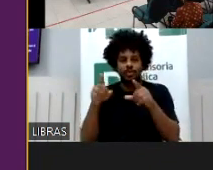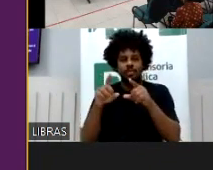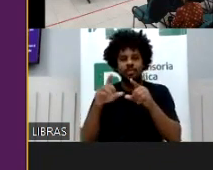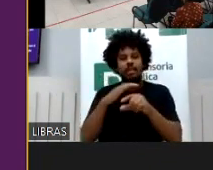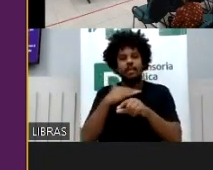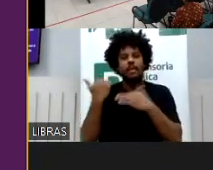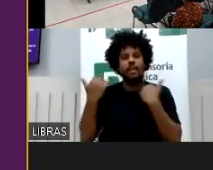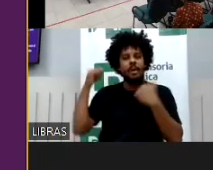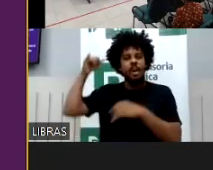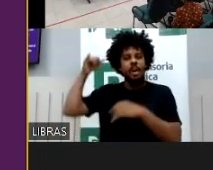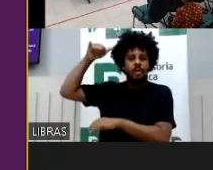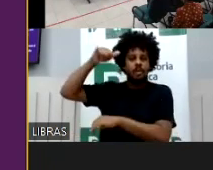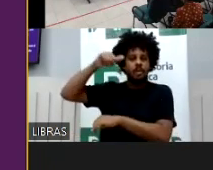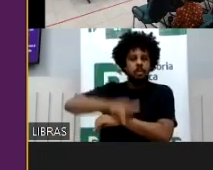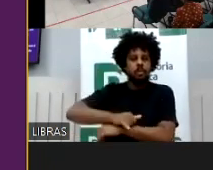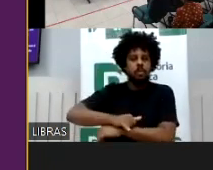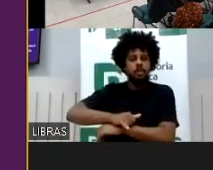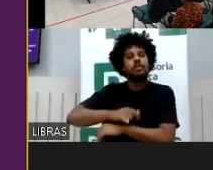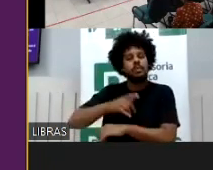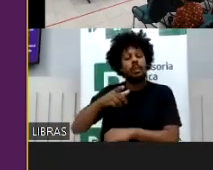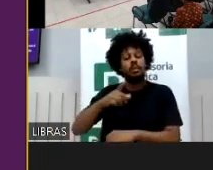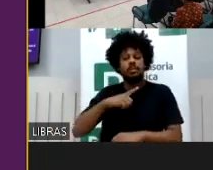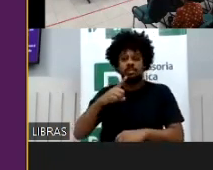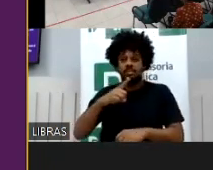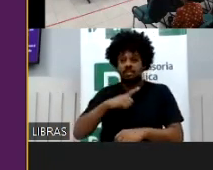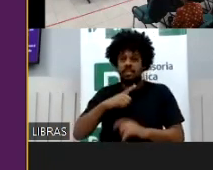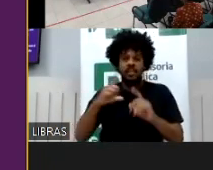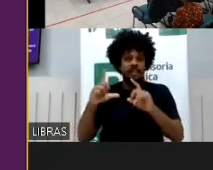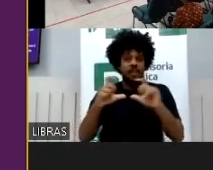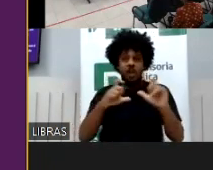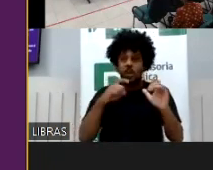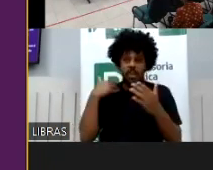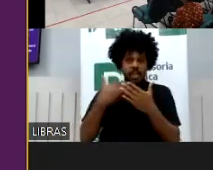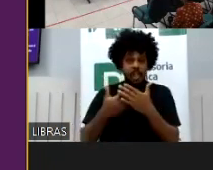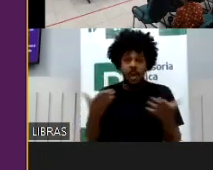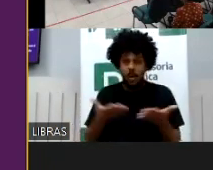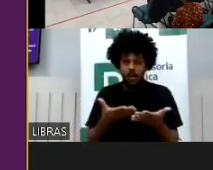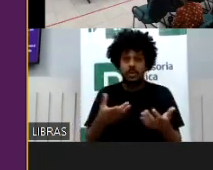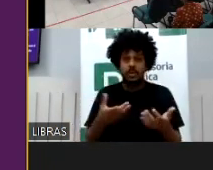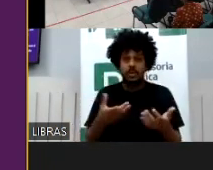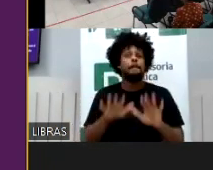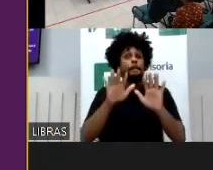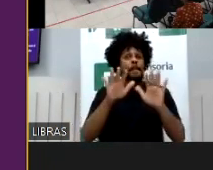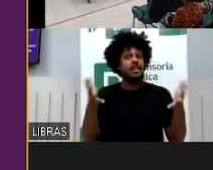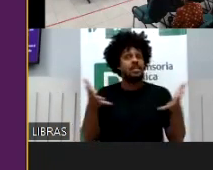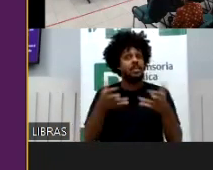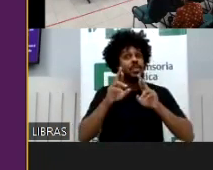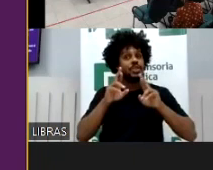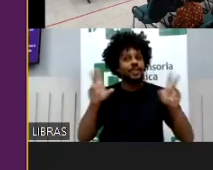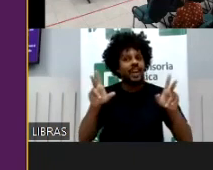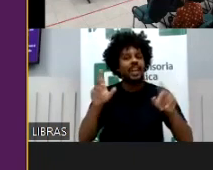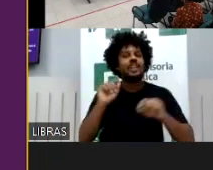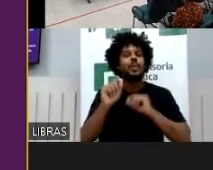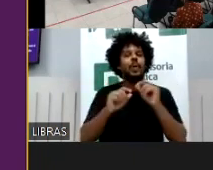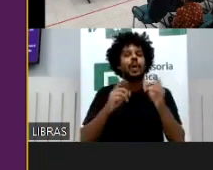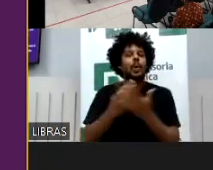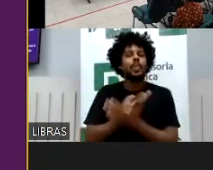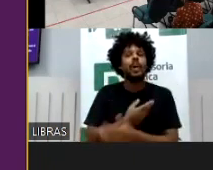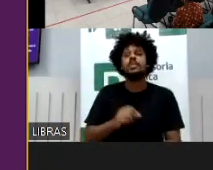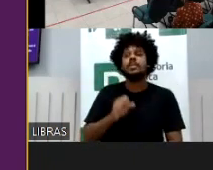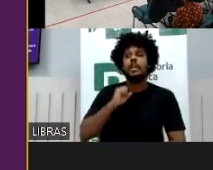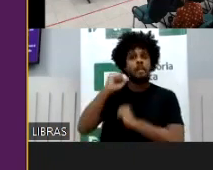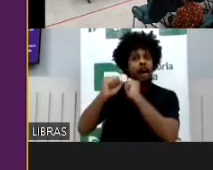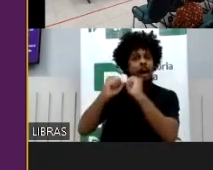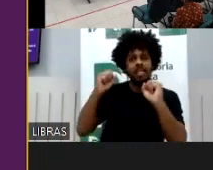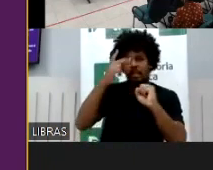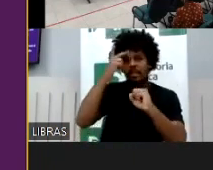coisa é muito mais complicada, muito mais profunda. Você tem imagens ao vivo, né, dessas coisas acontecendo e isso gerando vidas e gerando comércio em